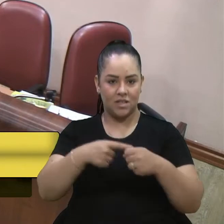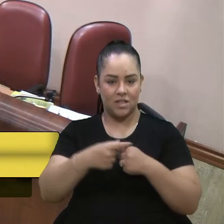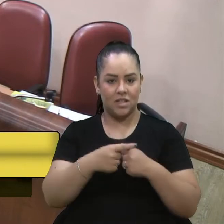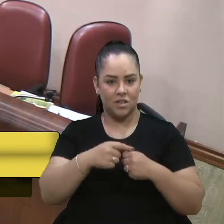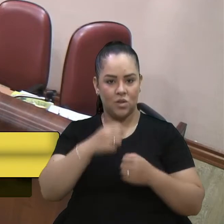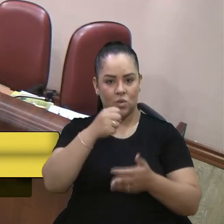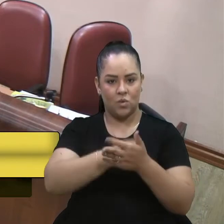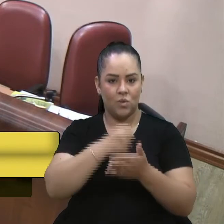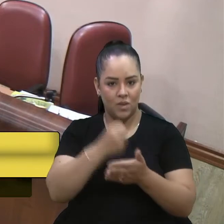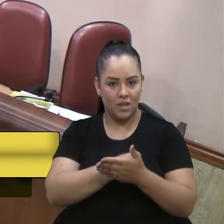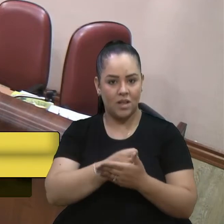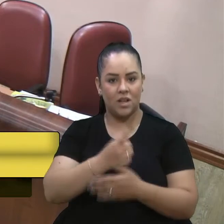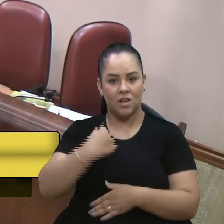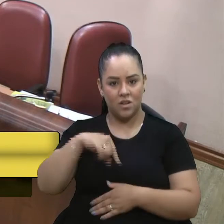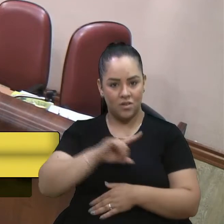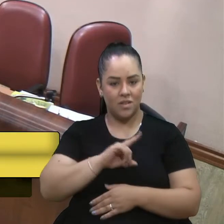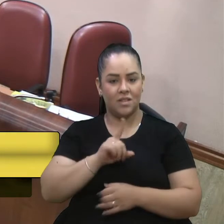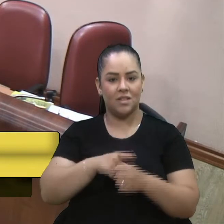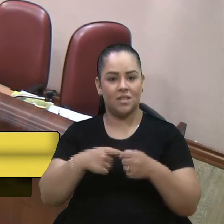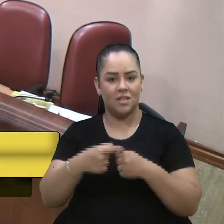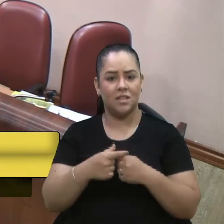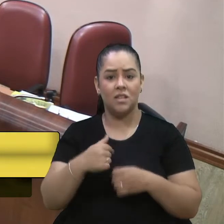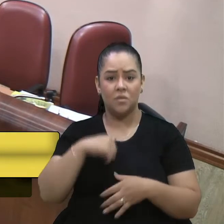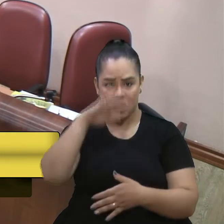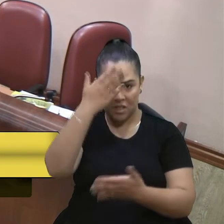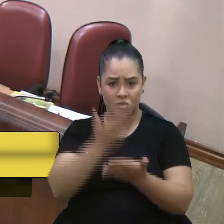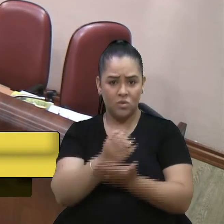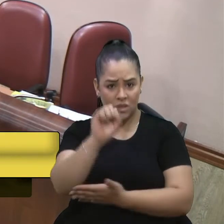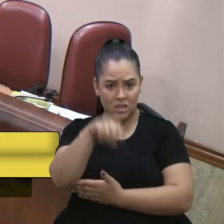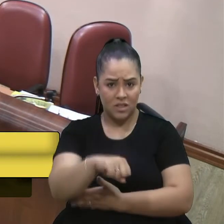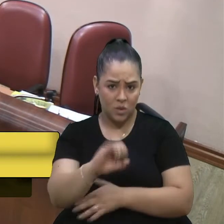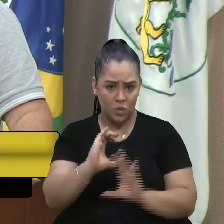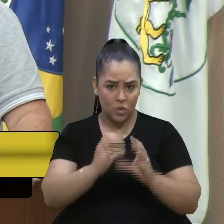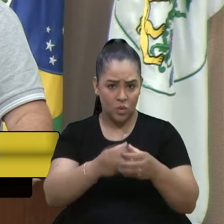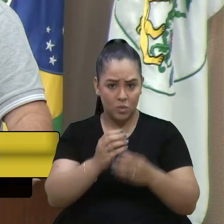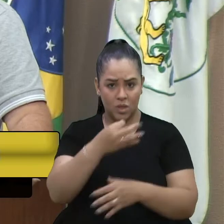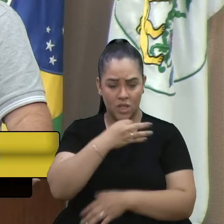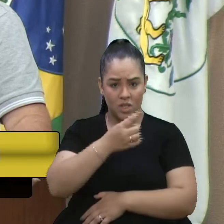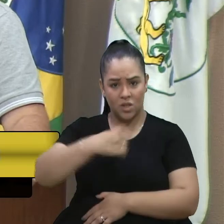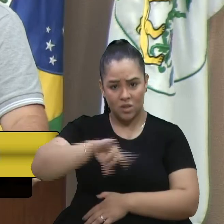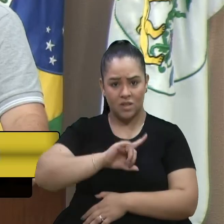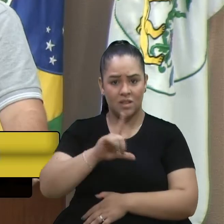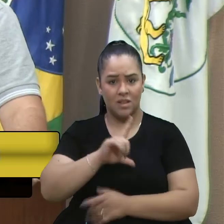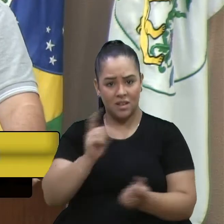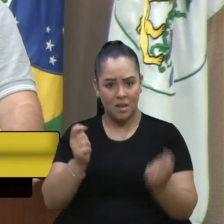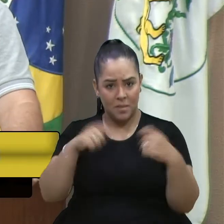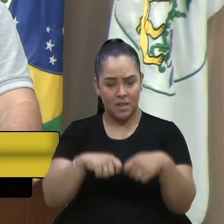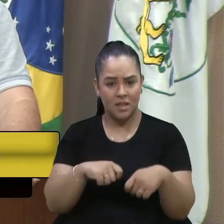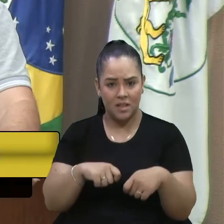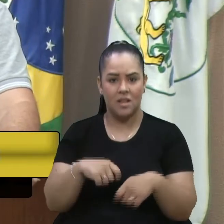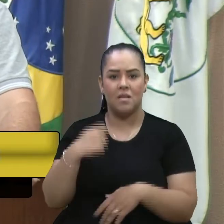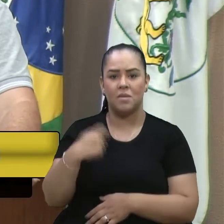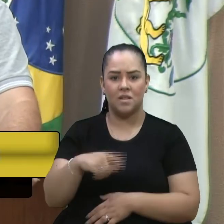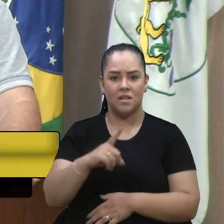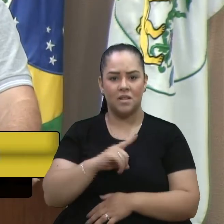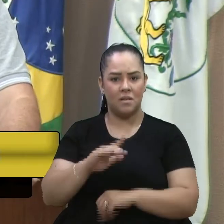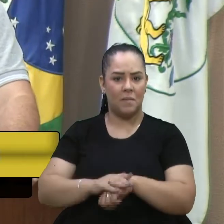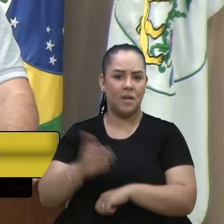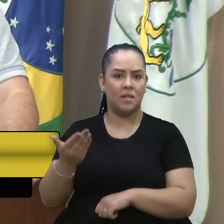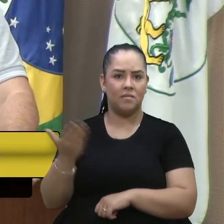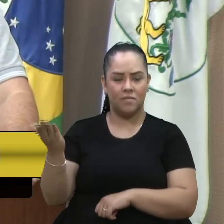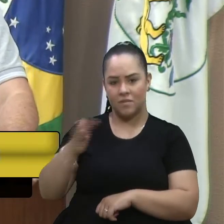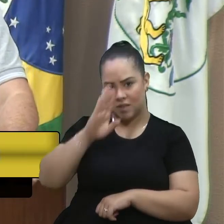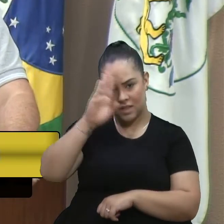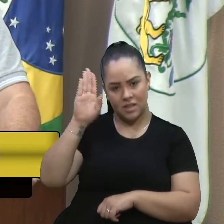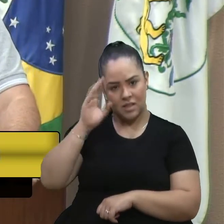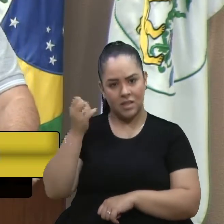como cidade e eu acredito sim no turismo de Caxias do Sul nós temos muita capacidade o nós precisamos é colocar para fora vereador Bressan o senhor conseguiu